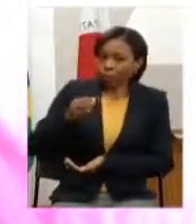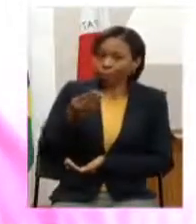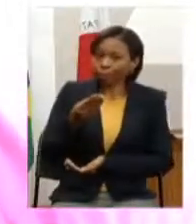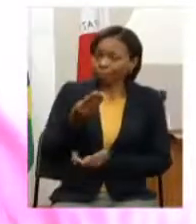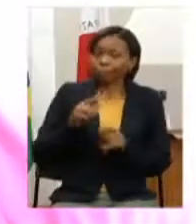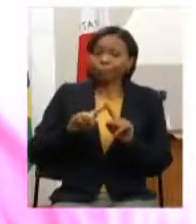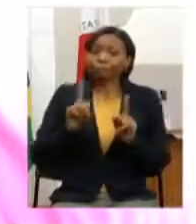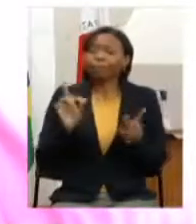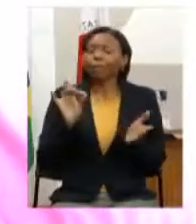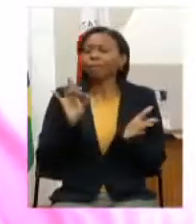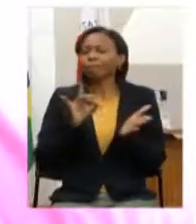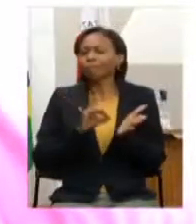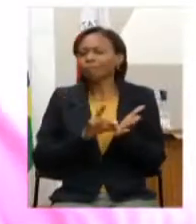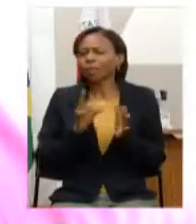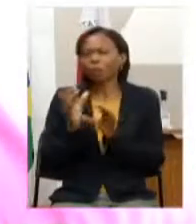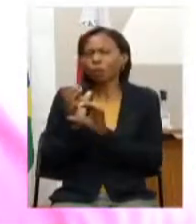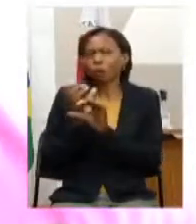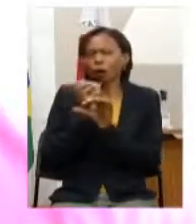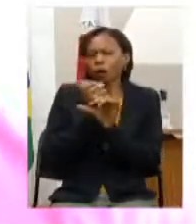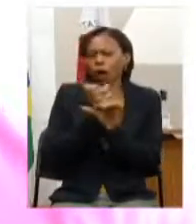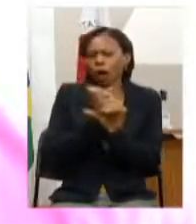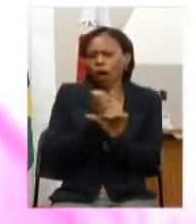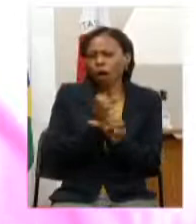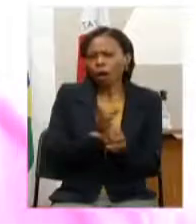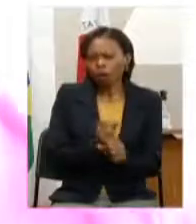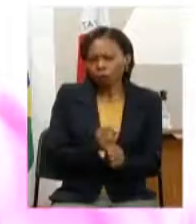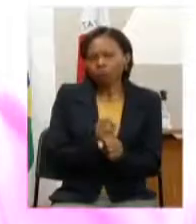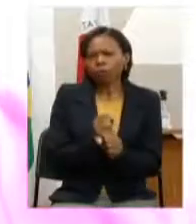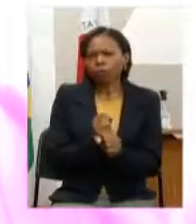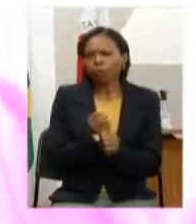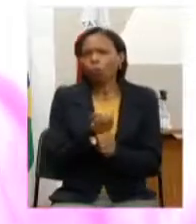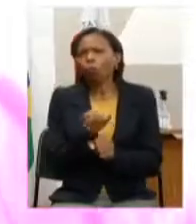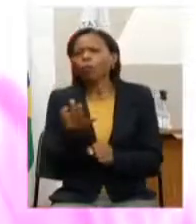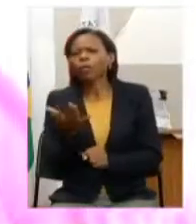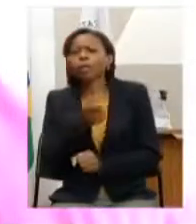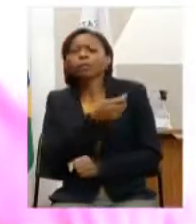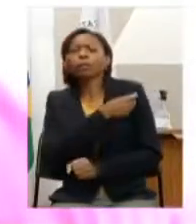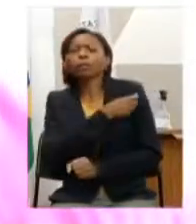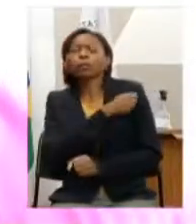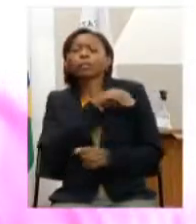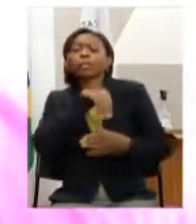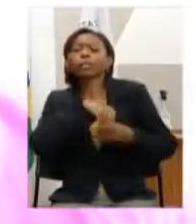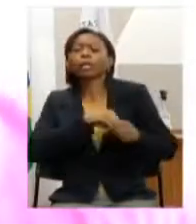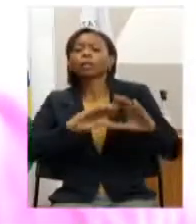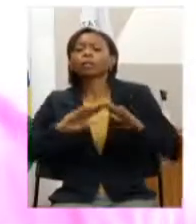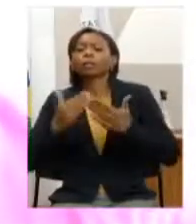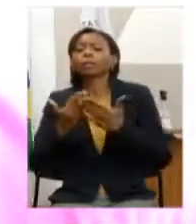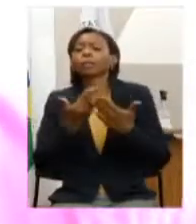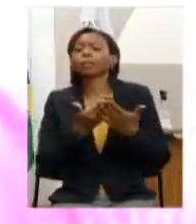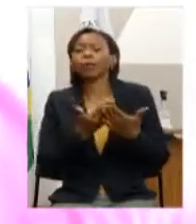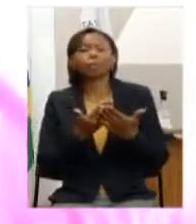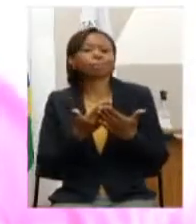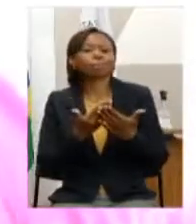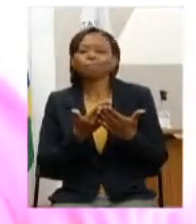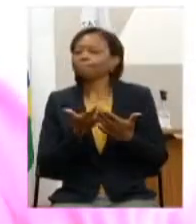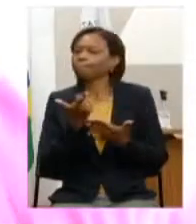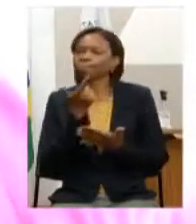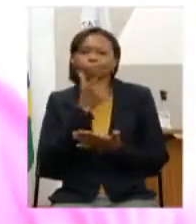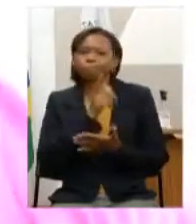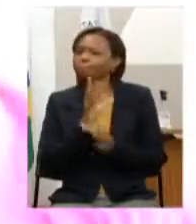verdade quando você soma pelo número de estudantes que tem nas EFAS ela não atinge total